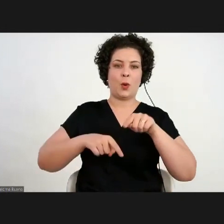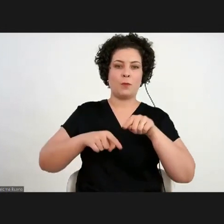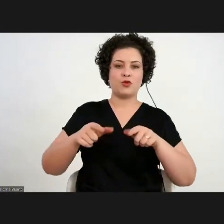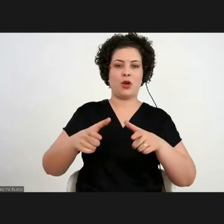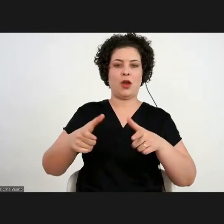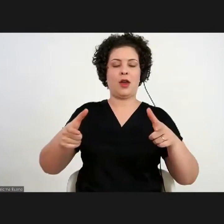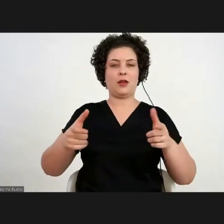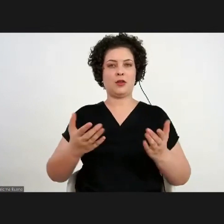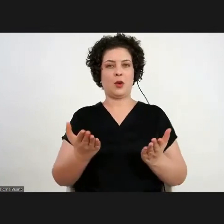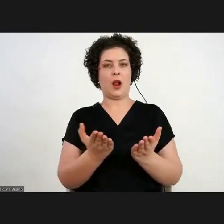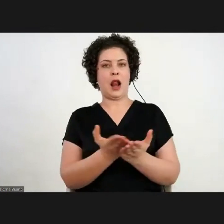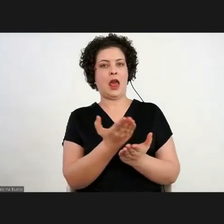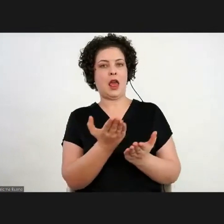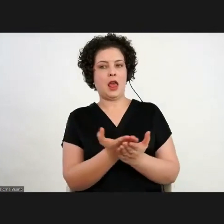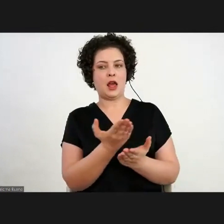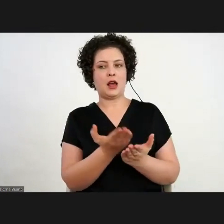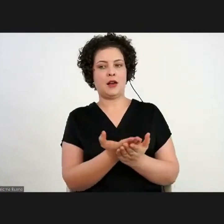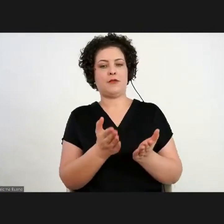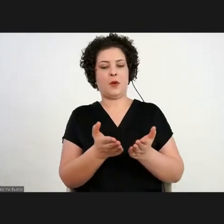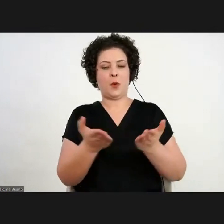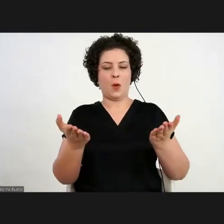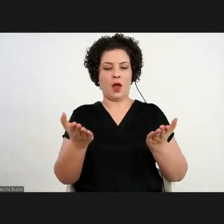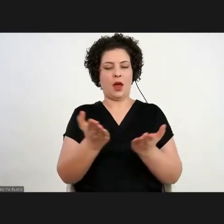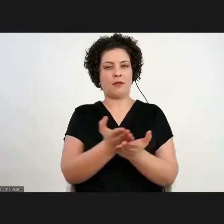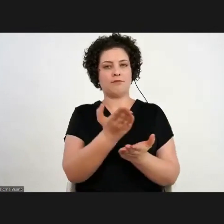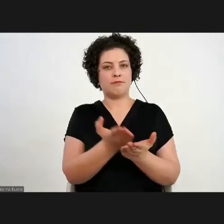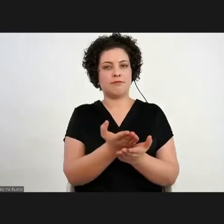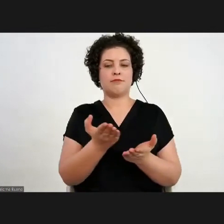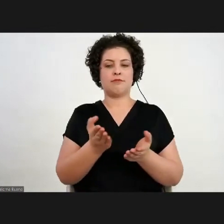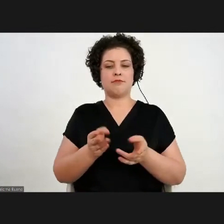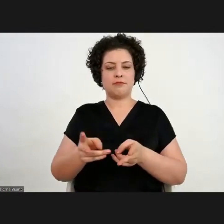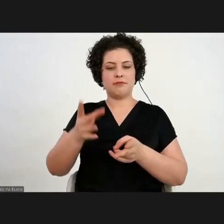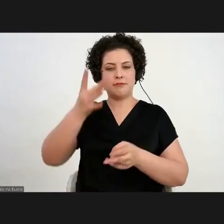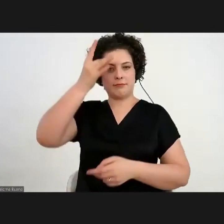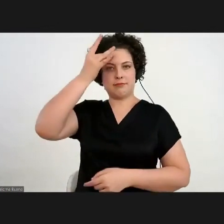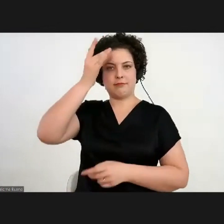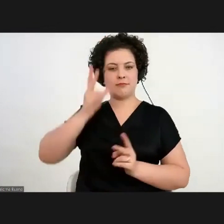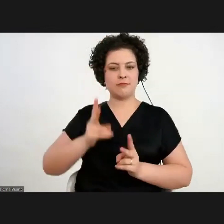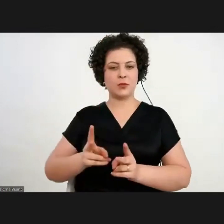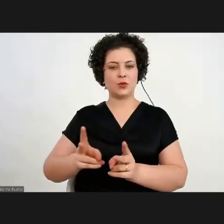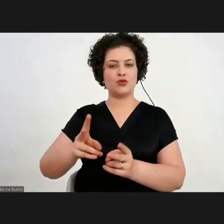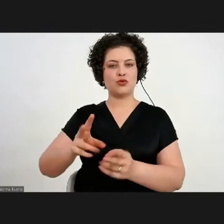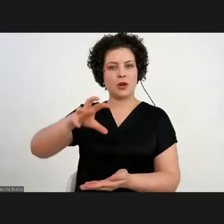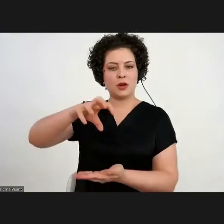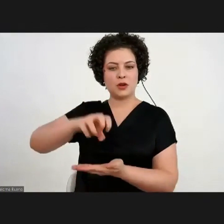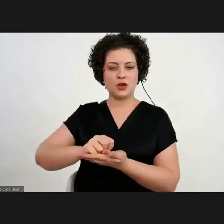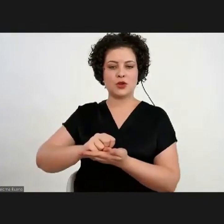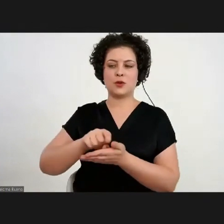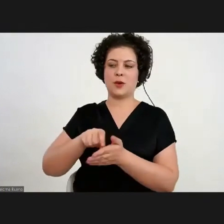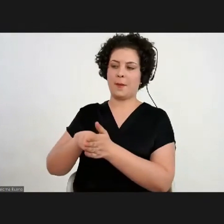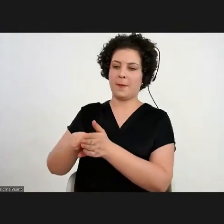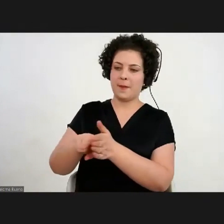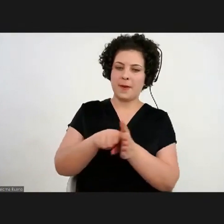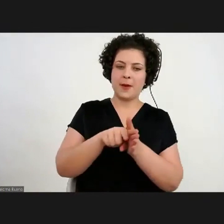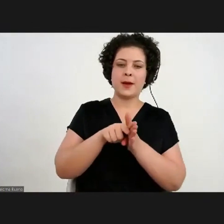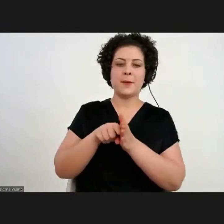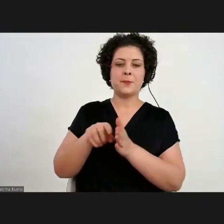os livros, que mantêm a memória e possibilitam uma pesquisa, tanto para